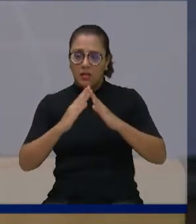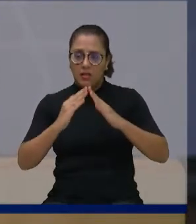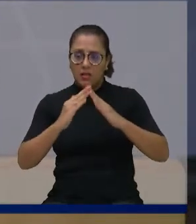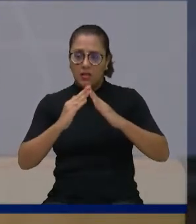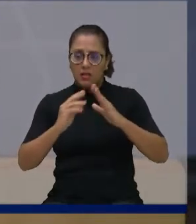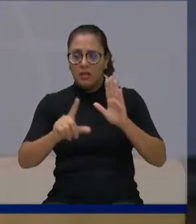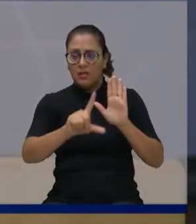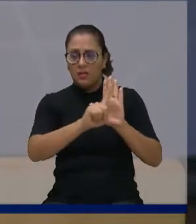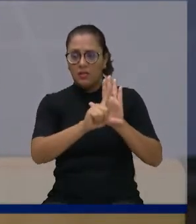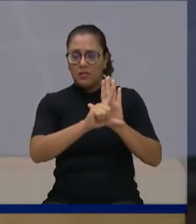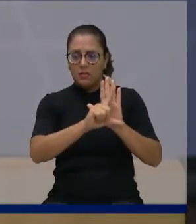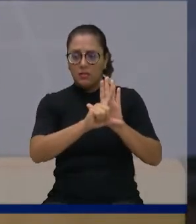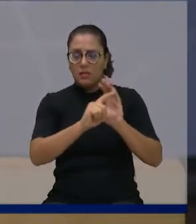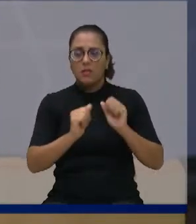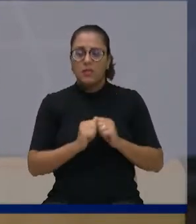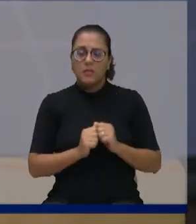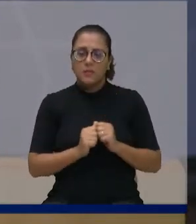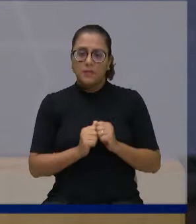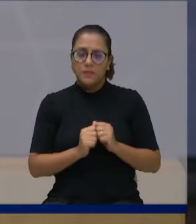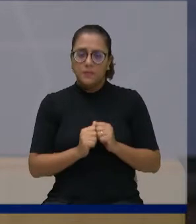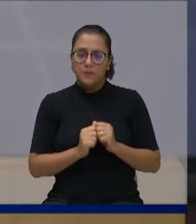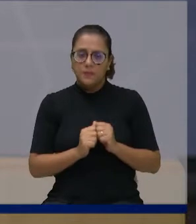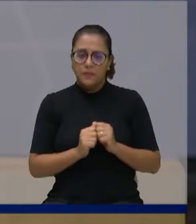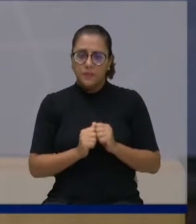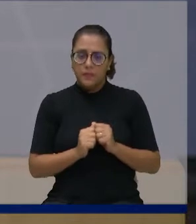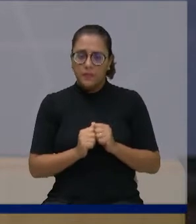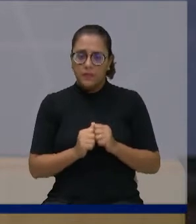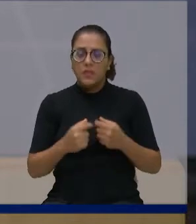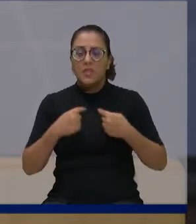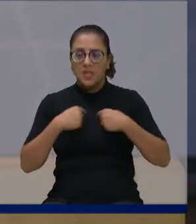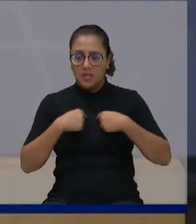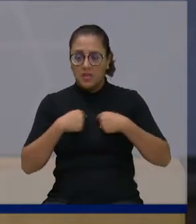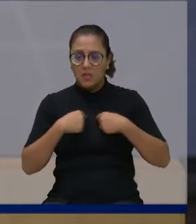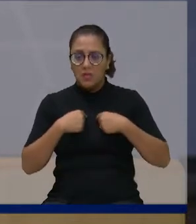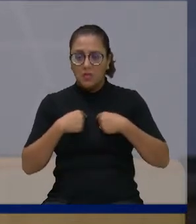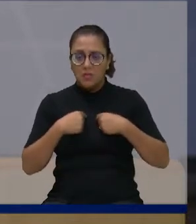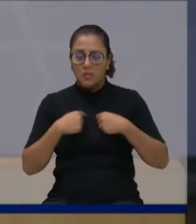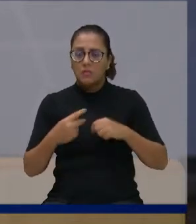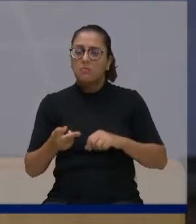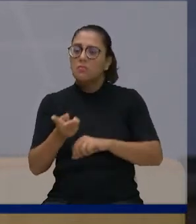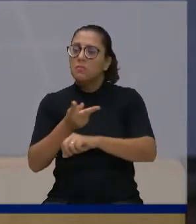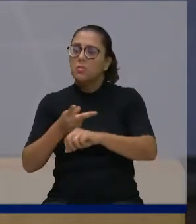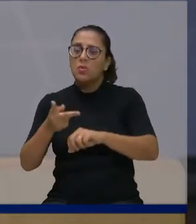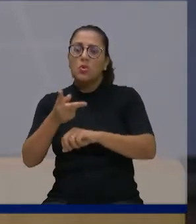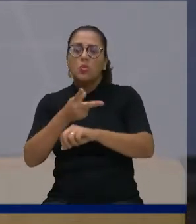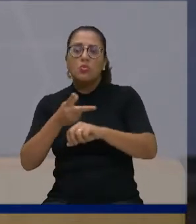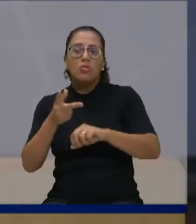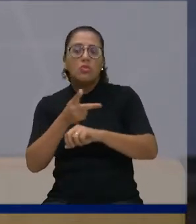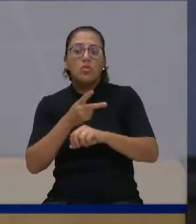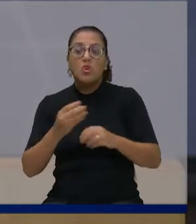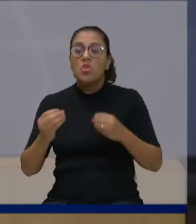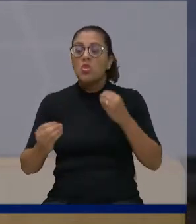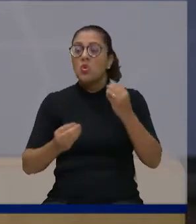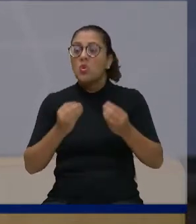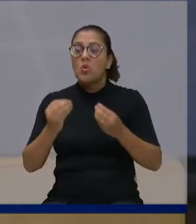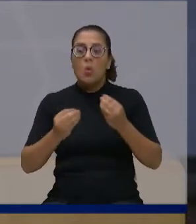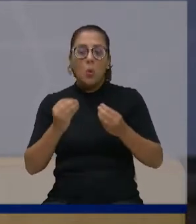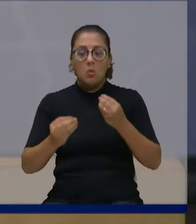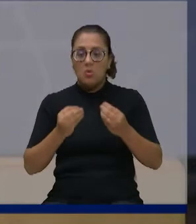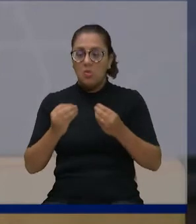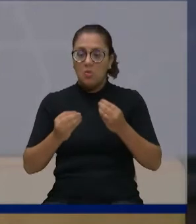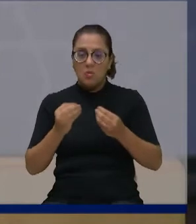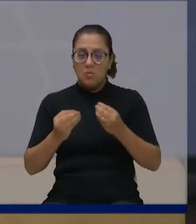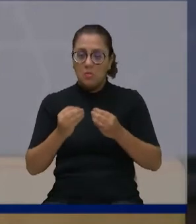De minha parte, sigo buscando todos os meios possíveis para que este